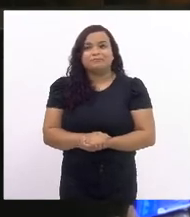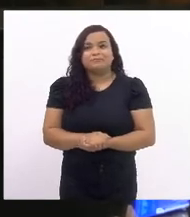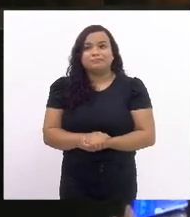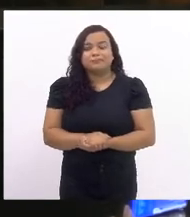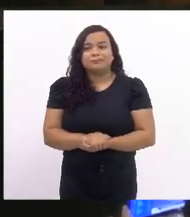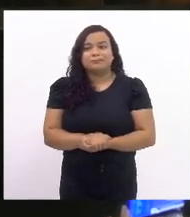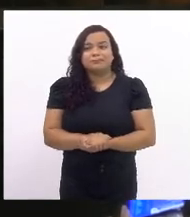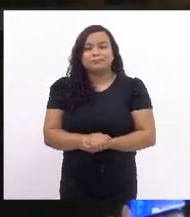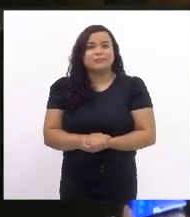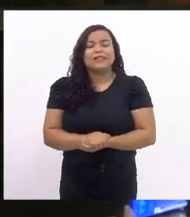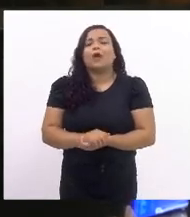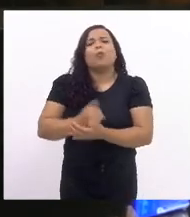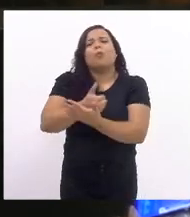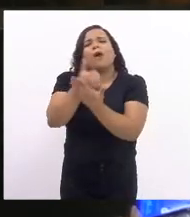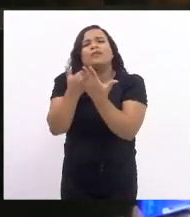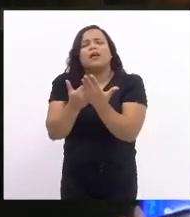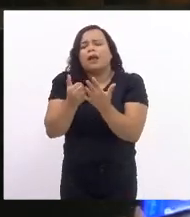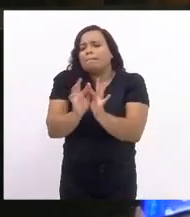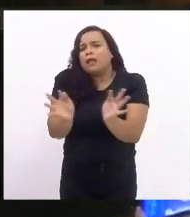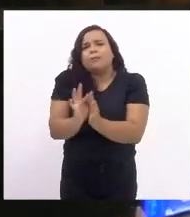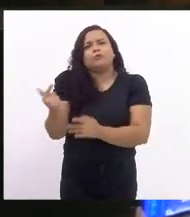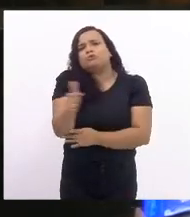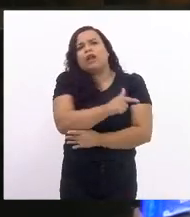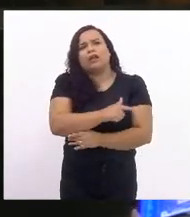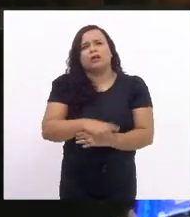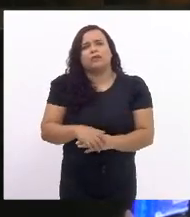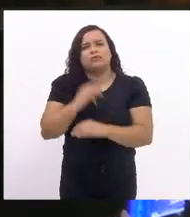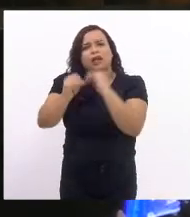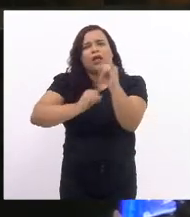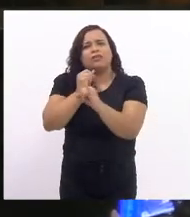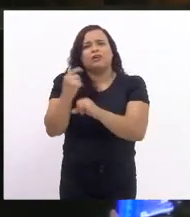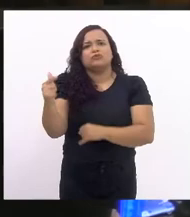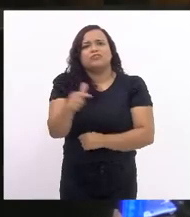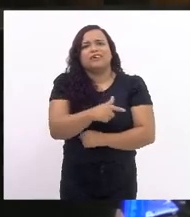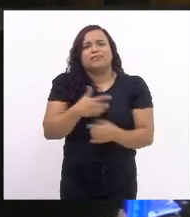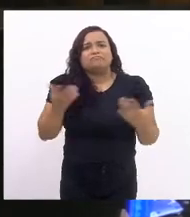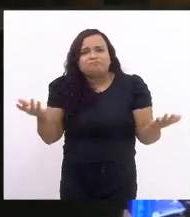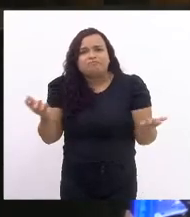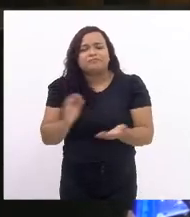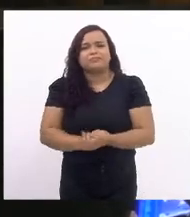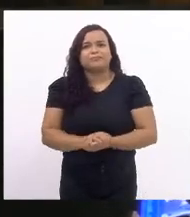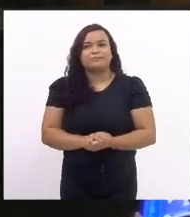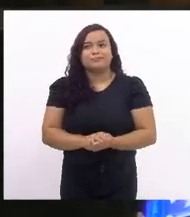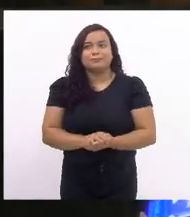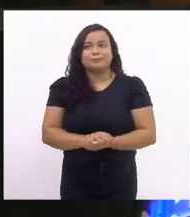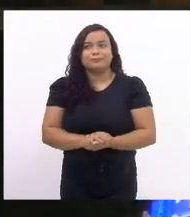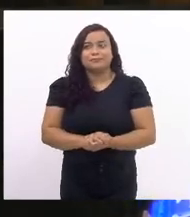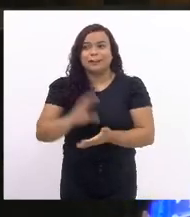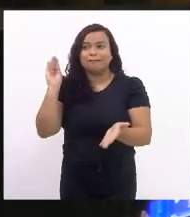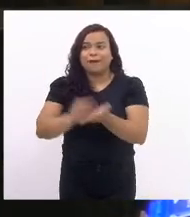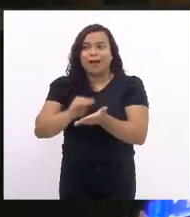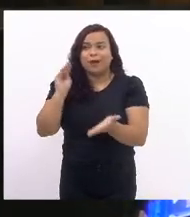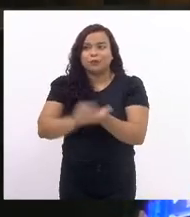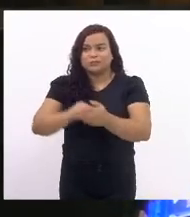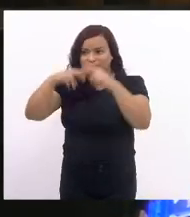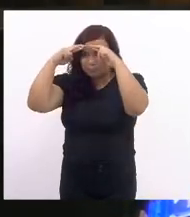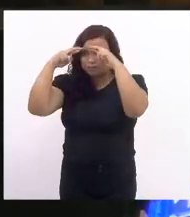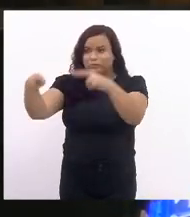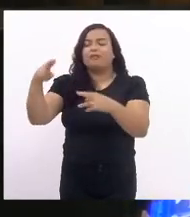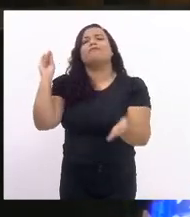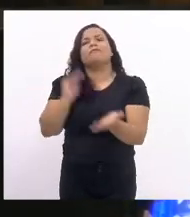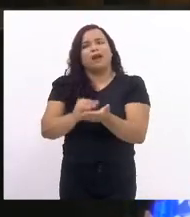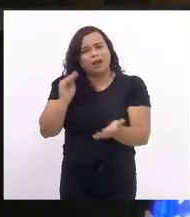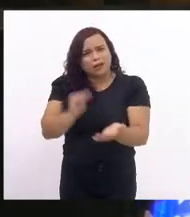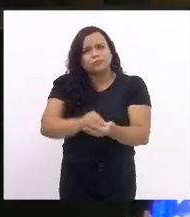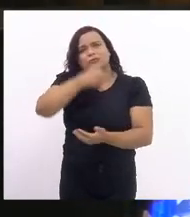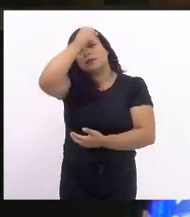de qualidade, para que essas crianças utilizassem esses tablets. Essa falta de respeito do prefeito